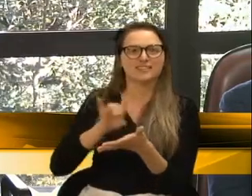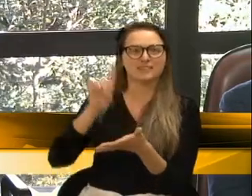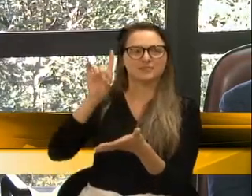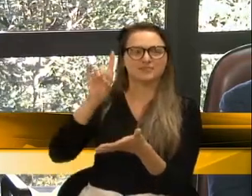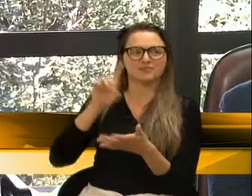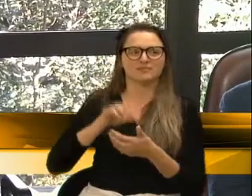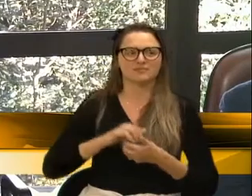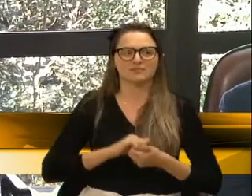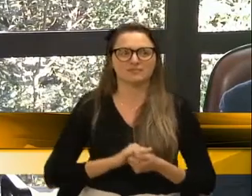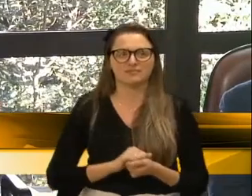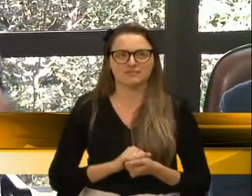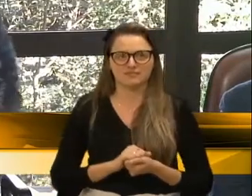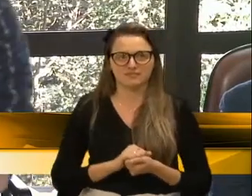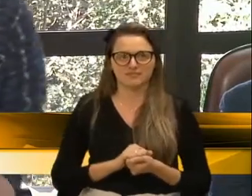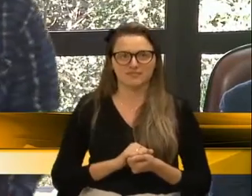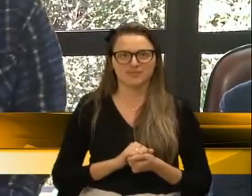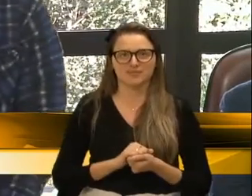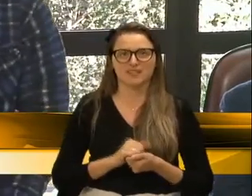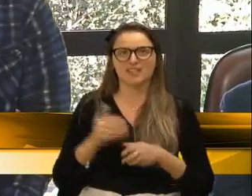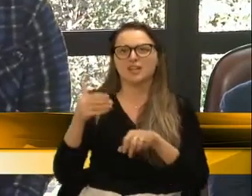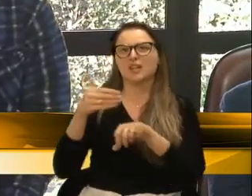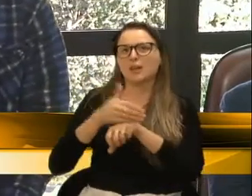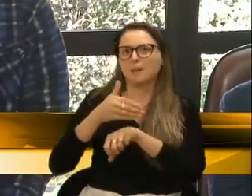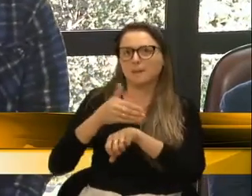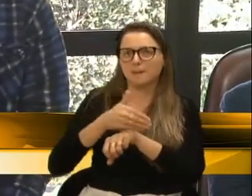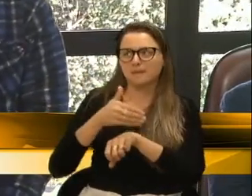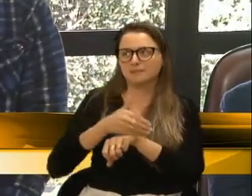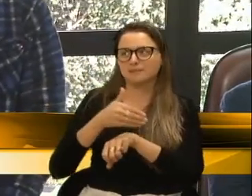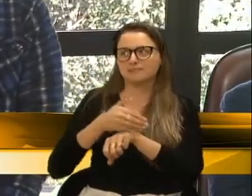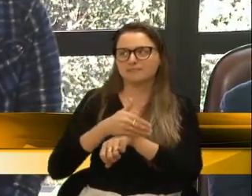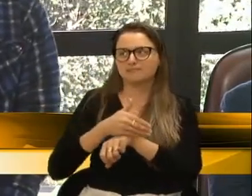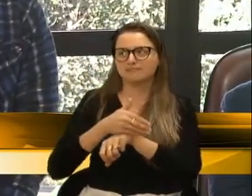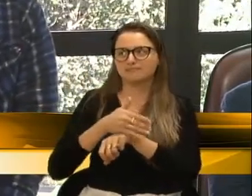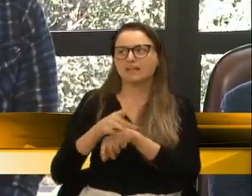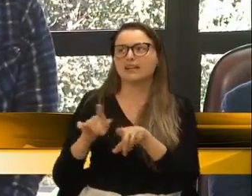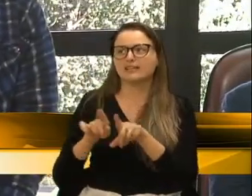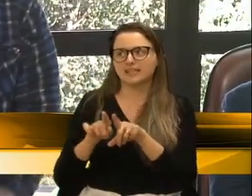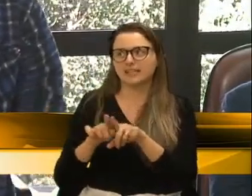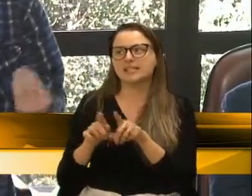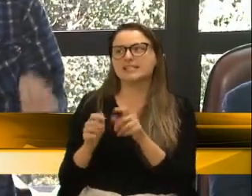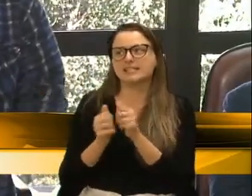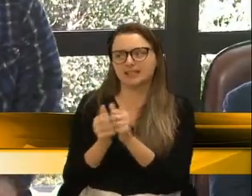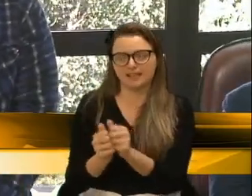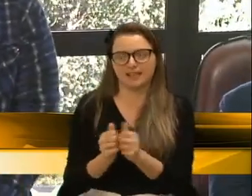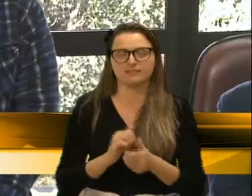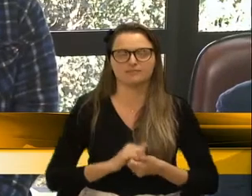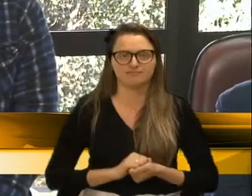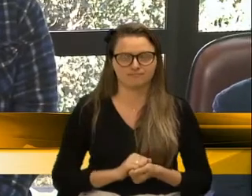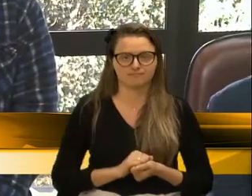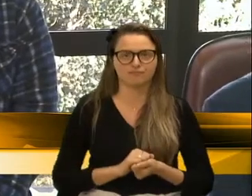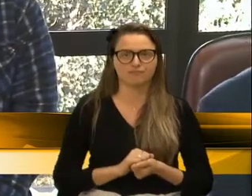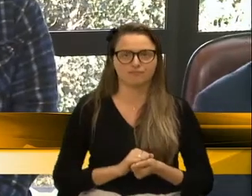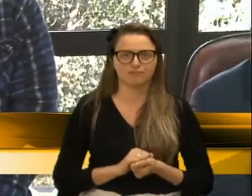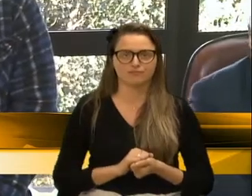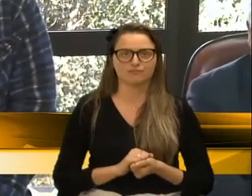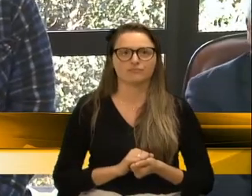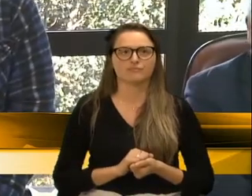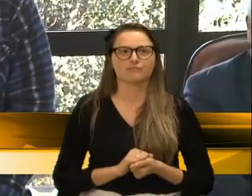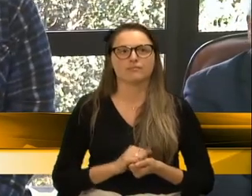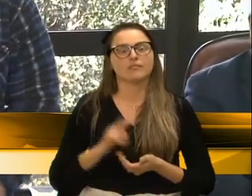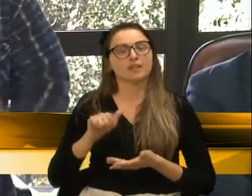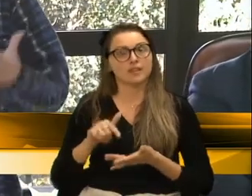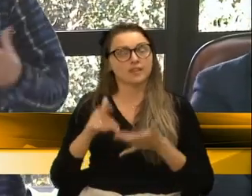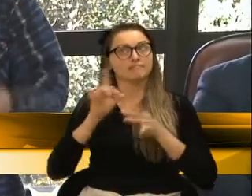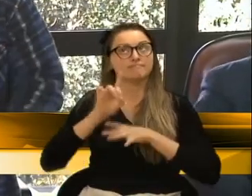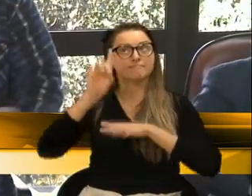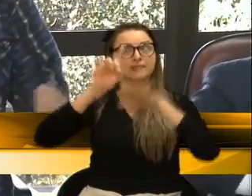Mafrei, que a gente participou também ontem, nesse no velório, junto com as pessoas que